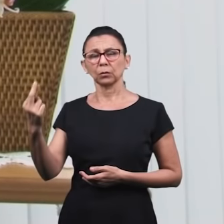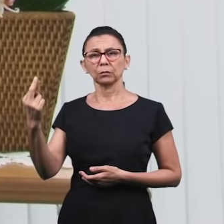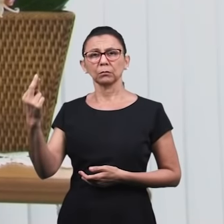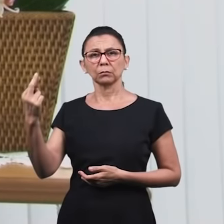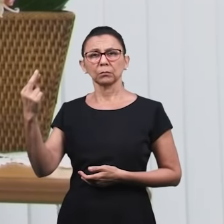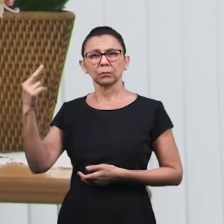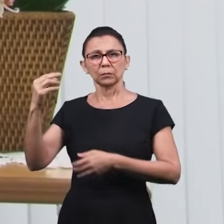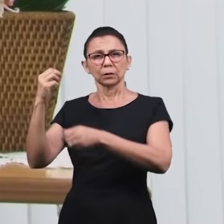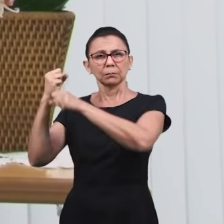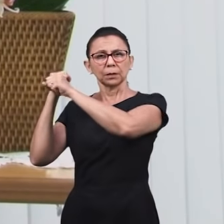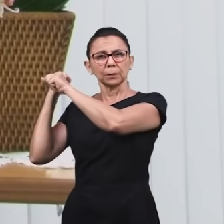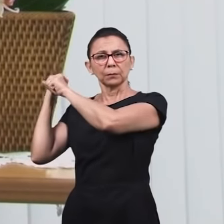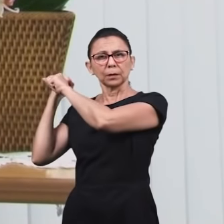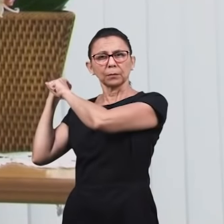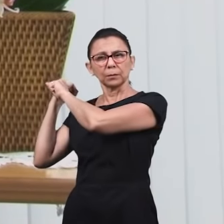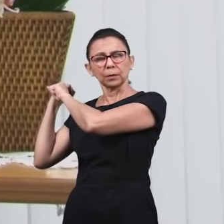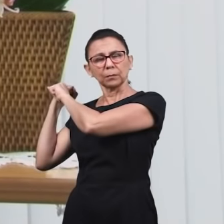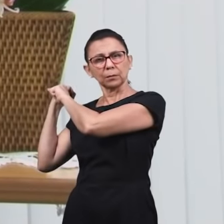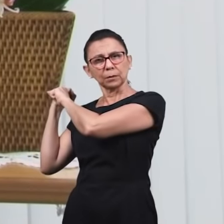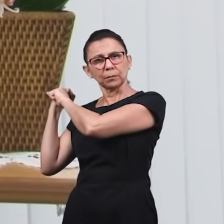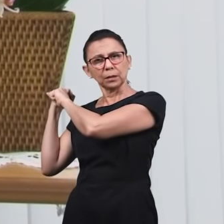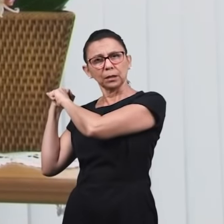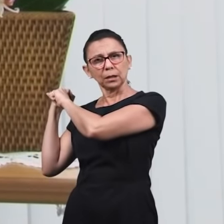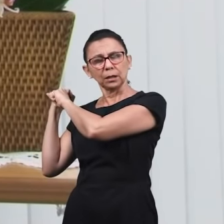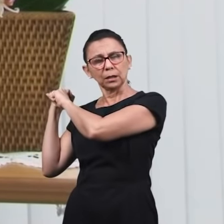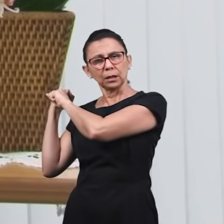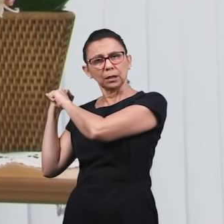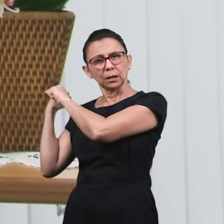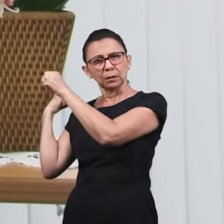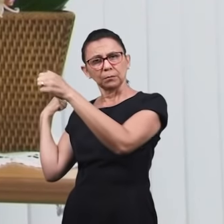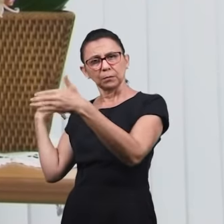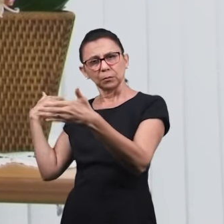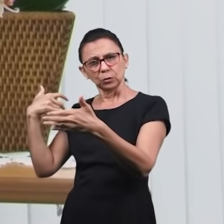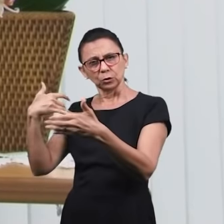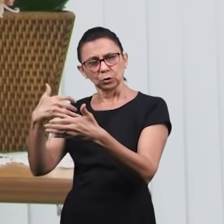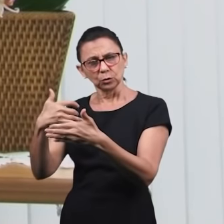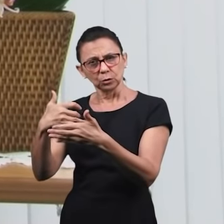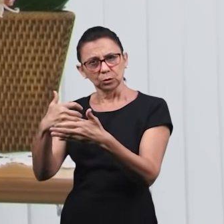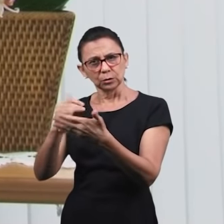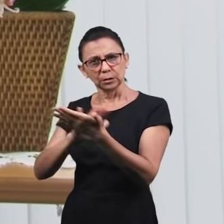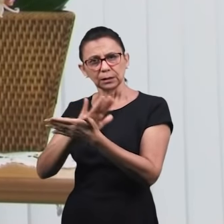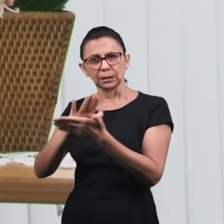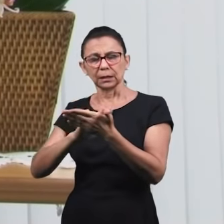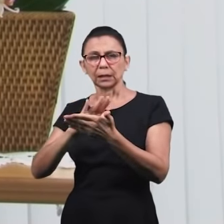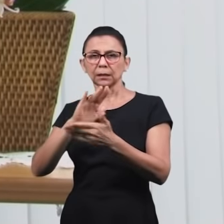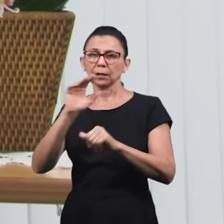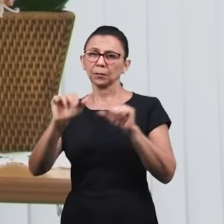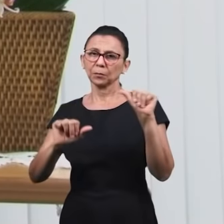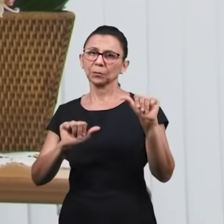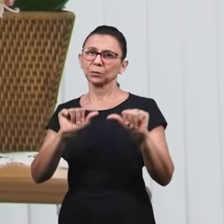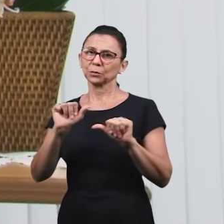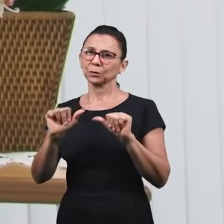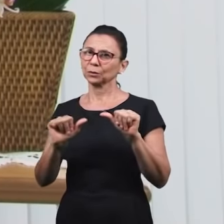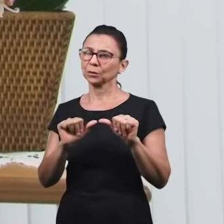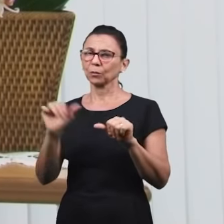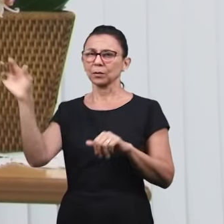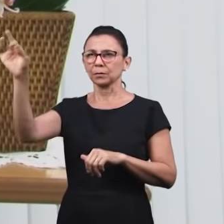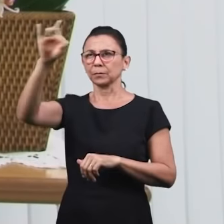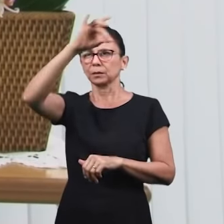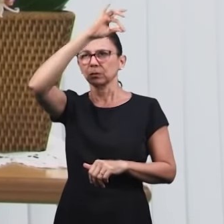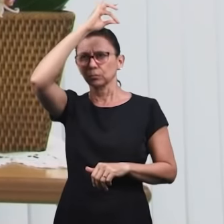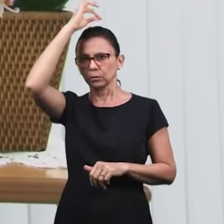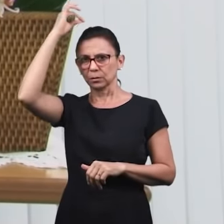nossa direção não mudou. E digo mais, enquanto o Espírito Santo governar a nossa vida, não